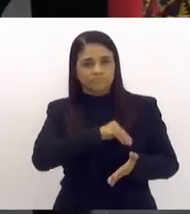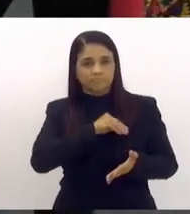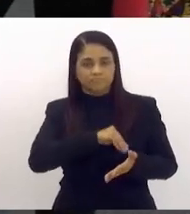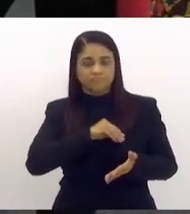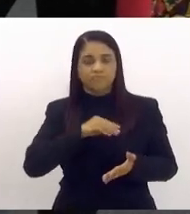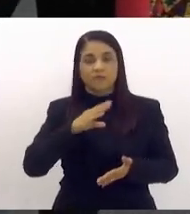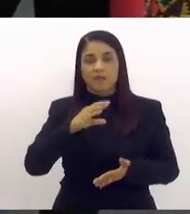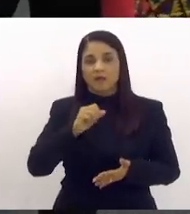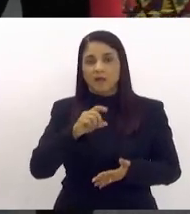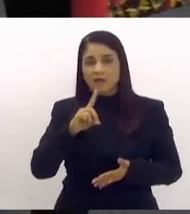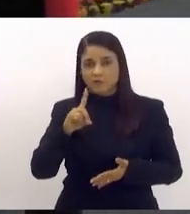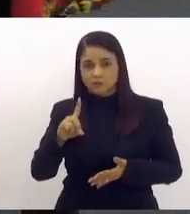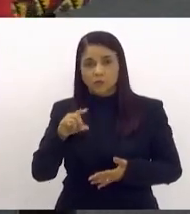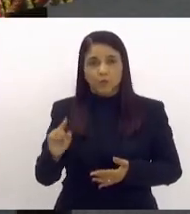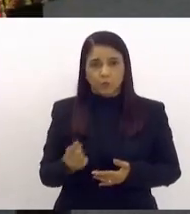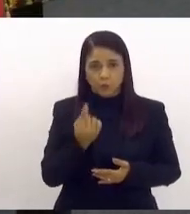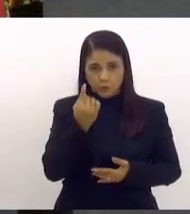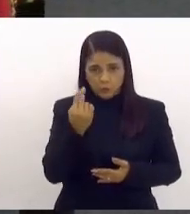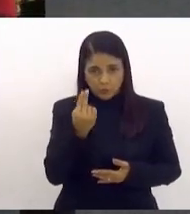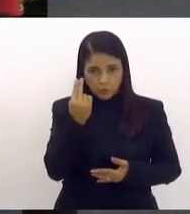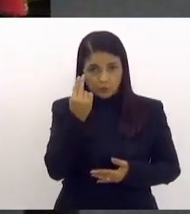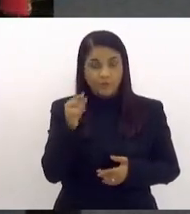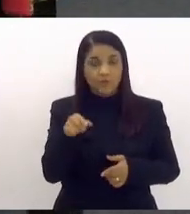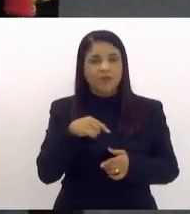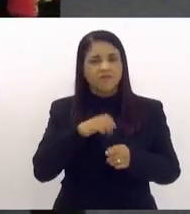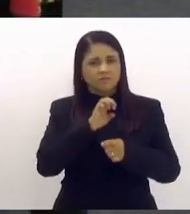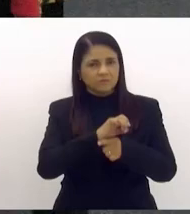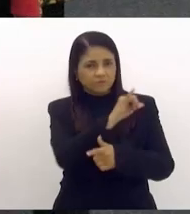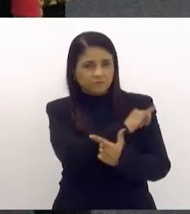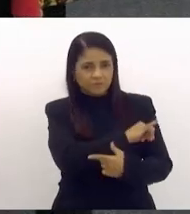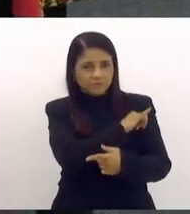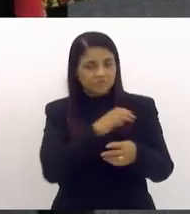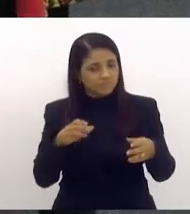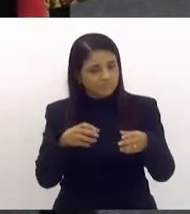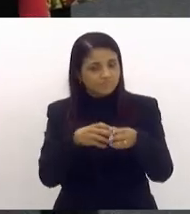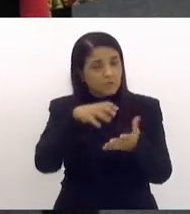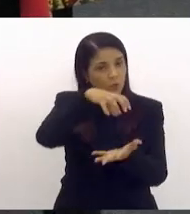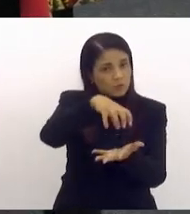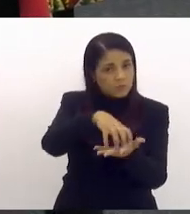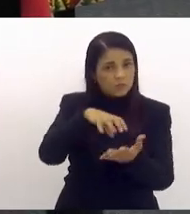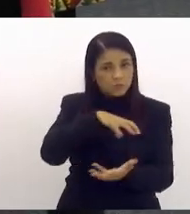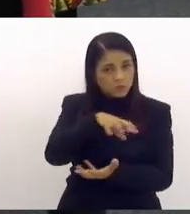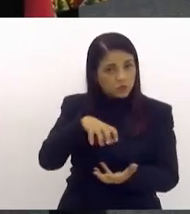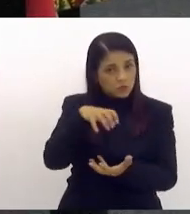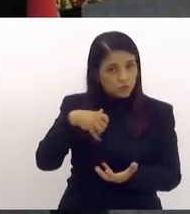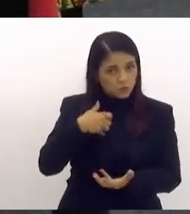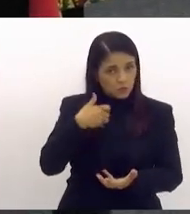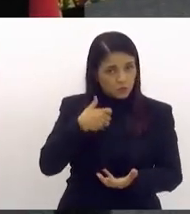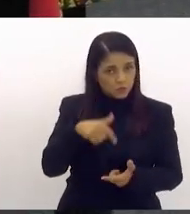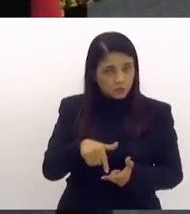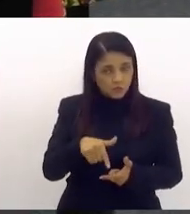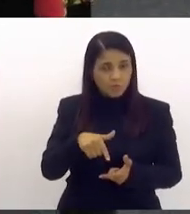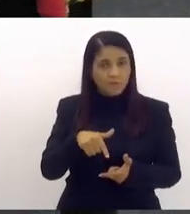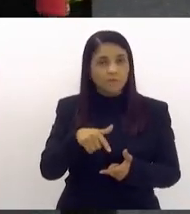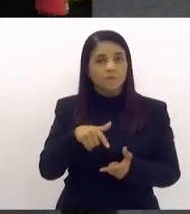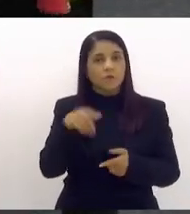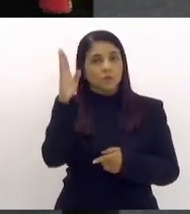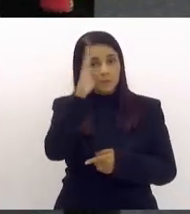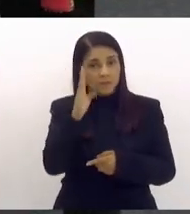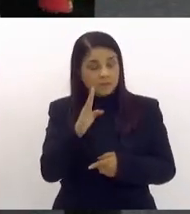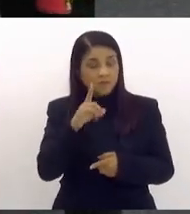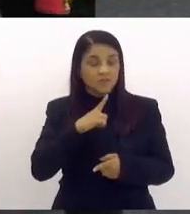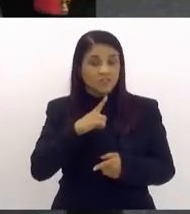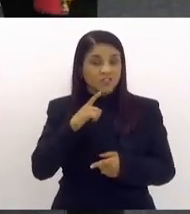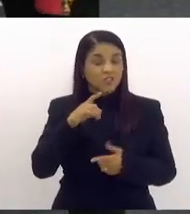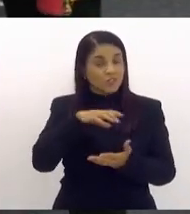destaco que no estado do Rio tem a maior concentração de idosos no Brasil. E quando a gente fala de idosos com deficiência,